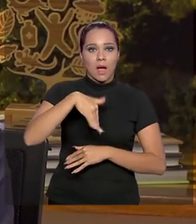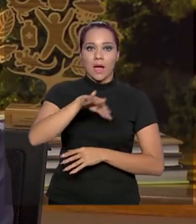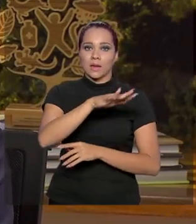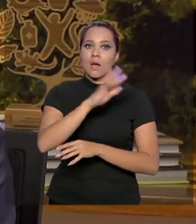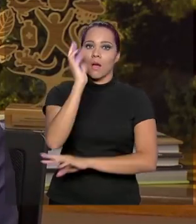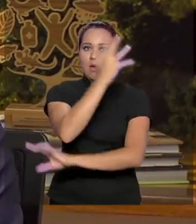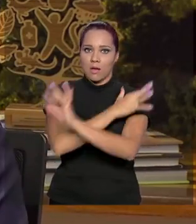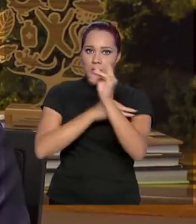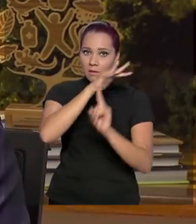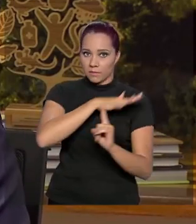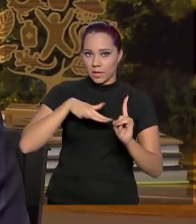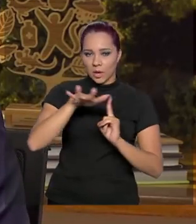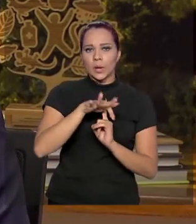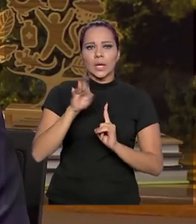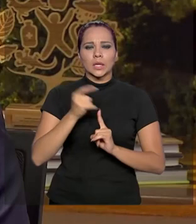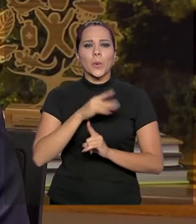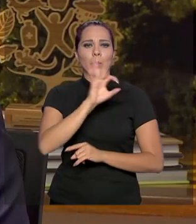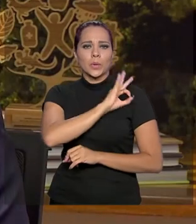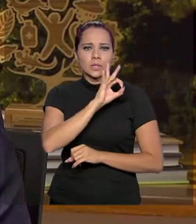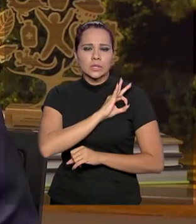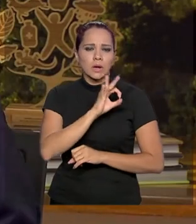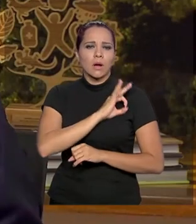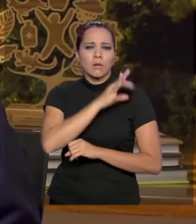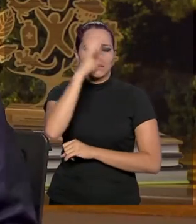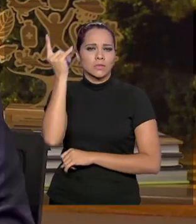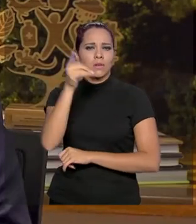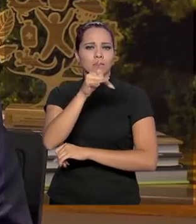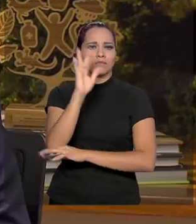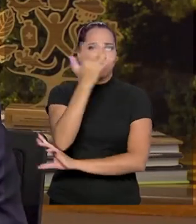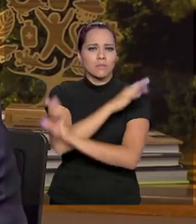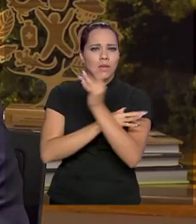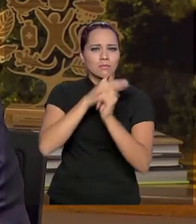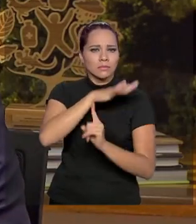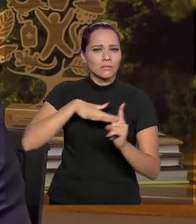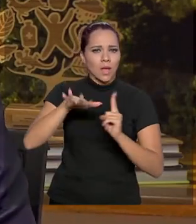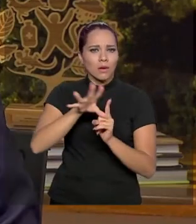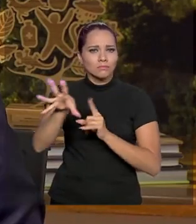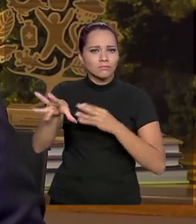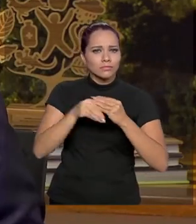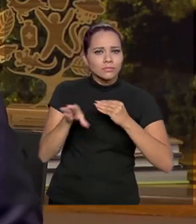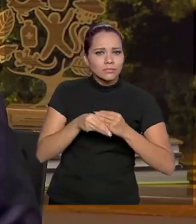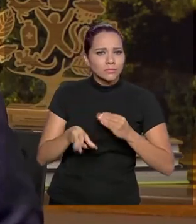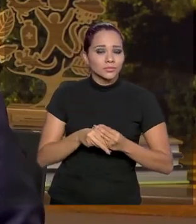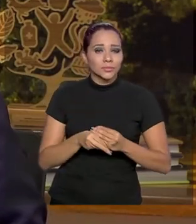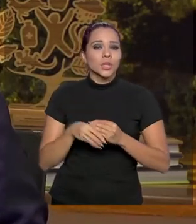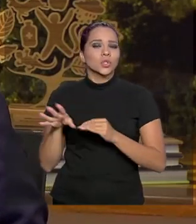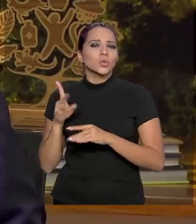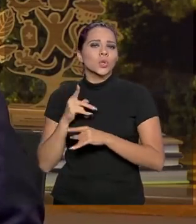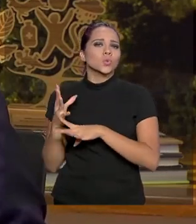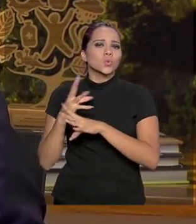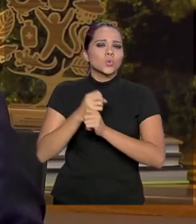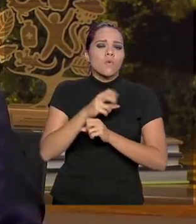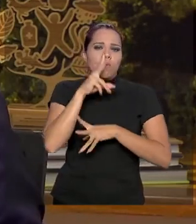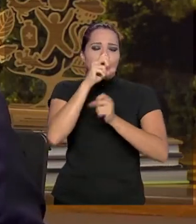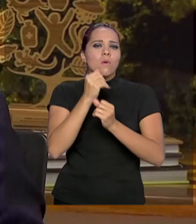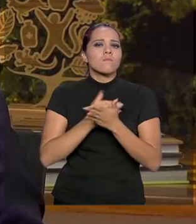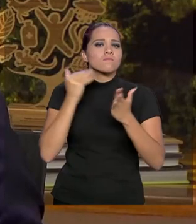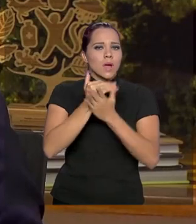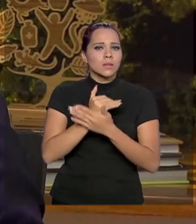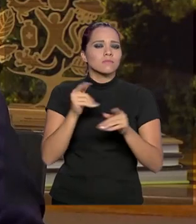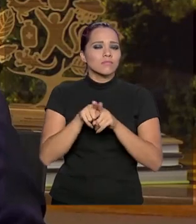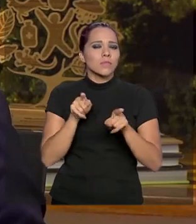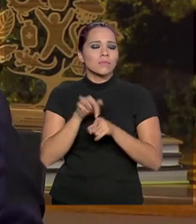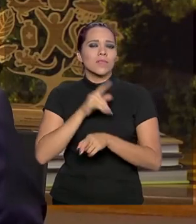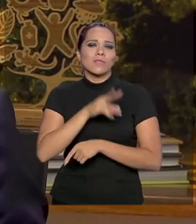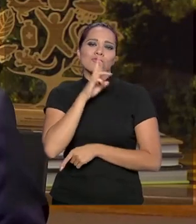Portanto, agregação de policiais e agentes ambientais a este quadro que já está lá, somando forças e aumentando substancialmente o